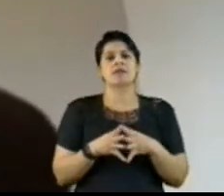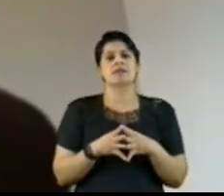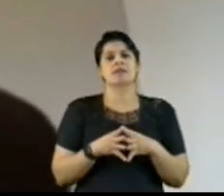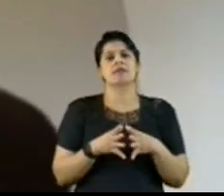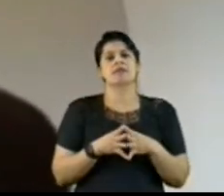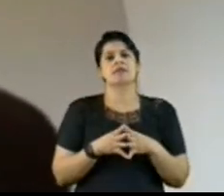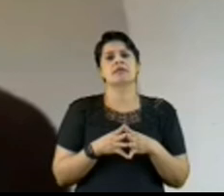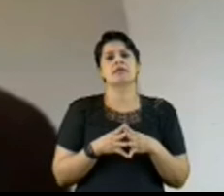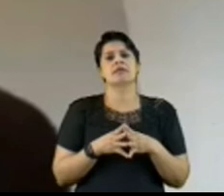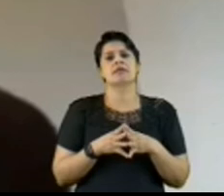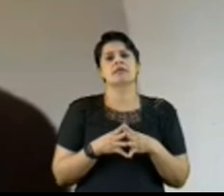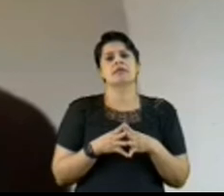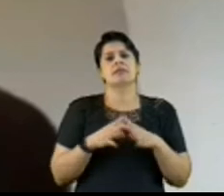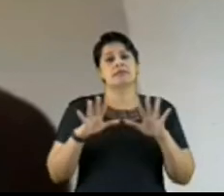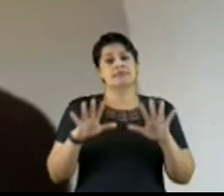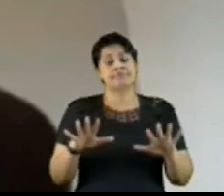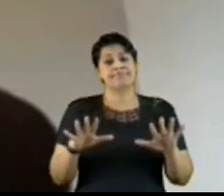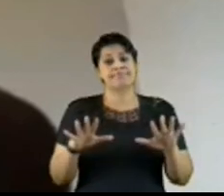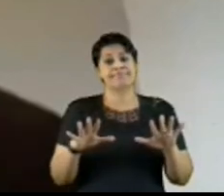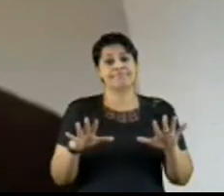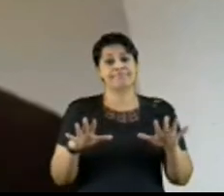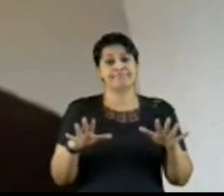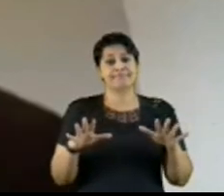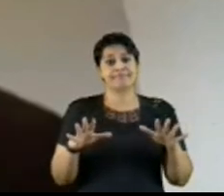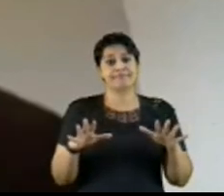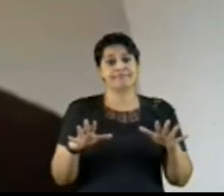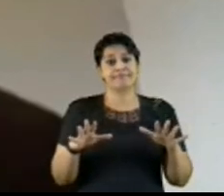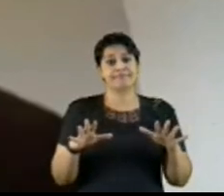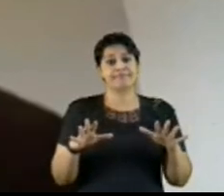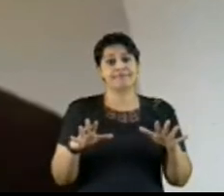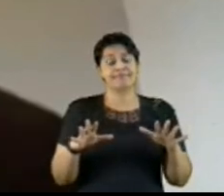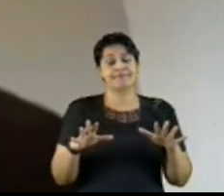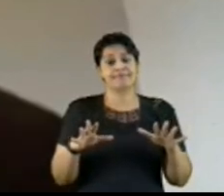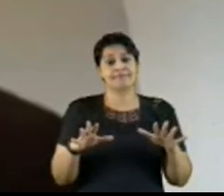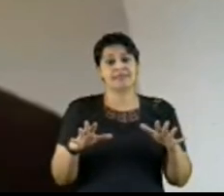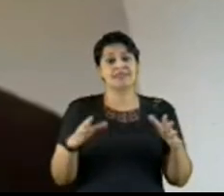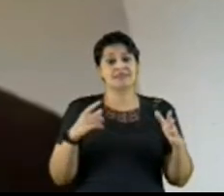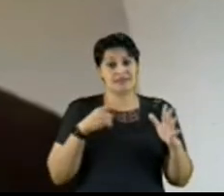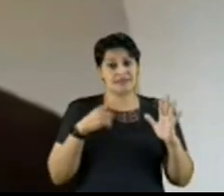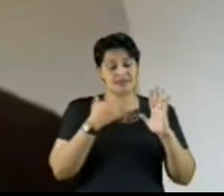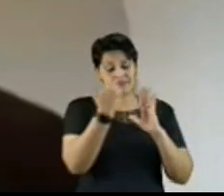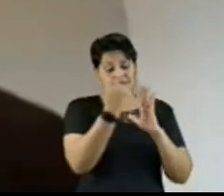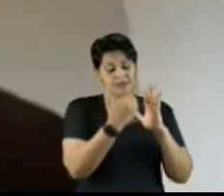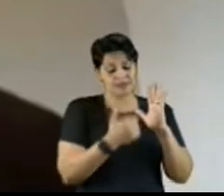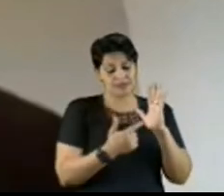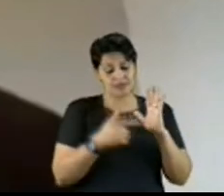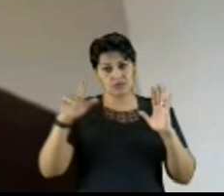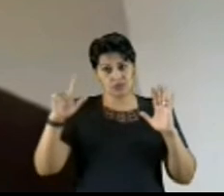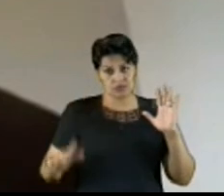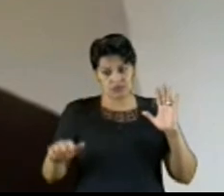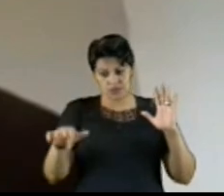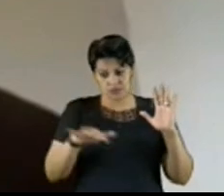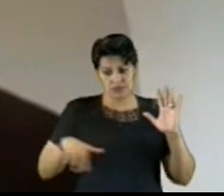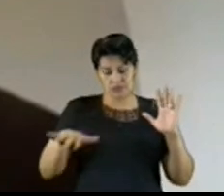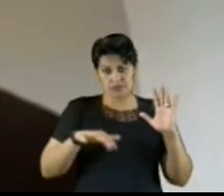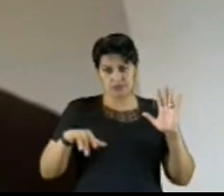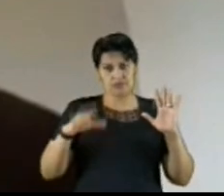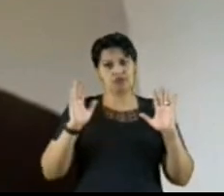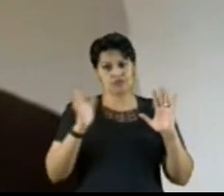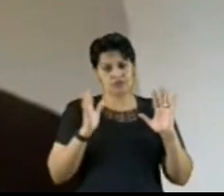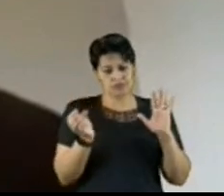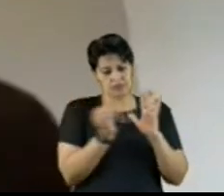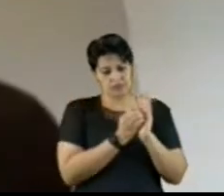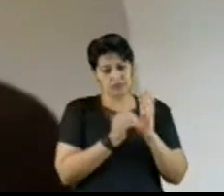Embora tal escolha esteja no escopo discricionário de decisão dos gestores envolvidos, no entanto, senhora